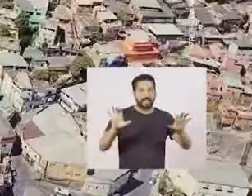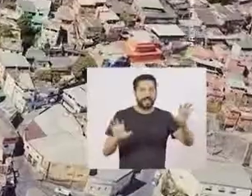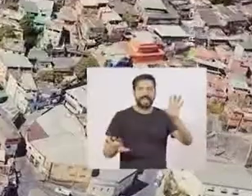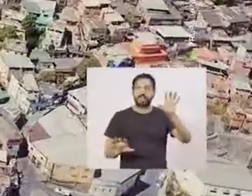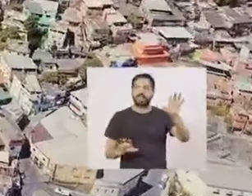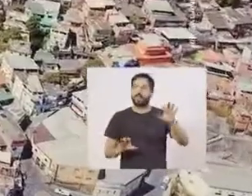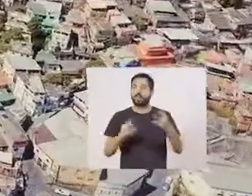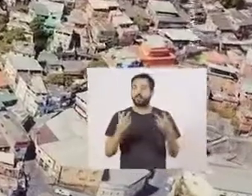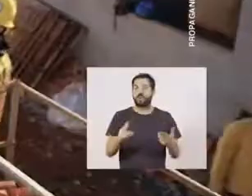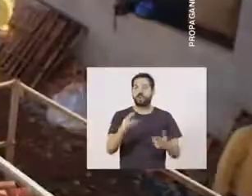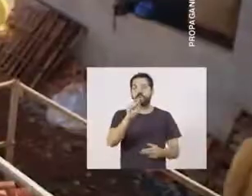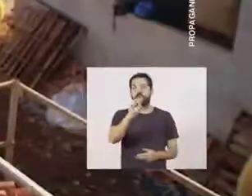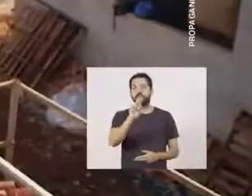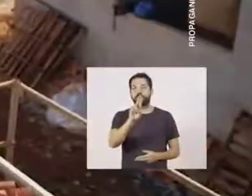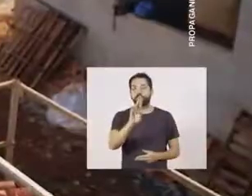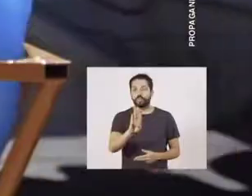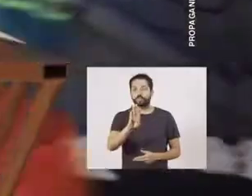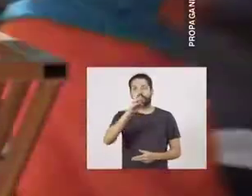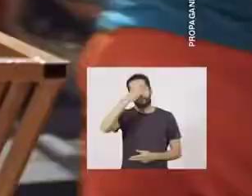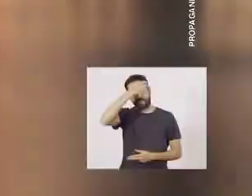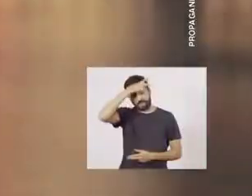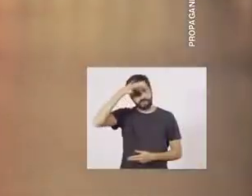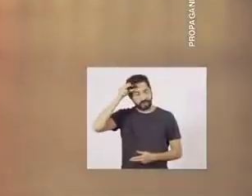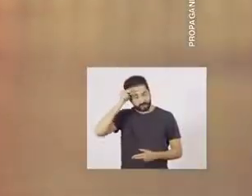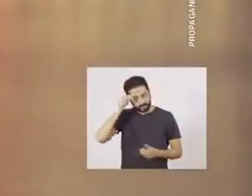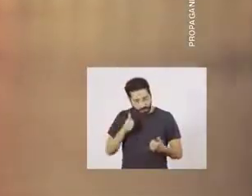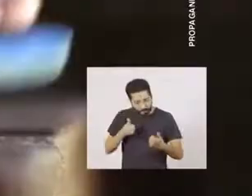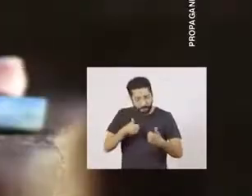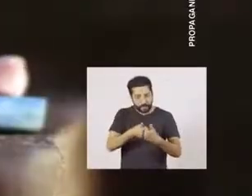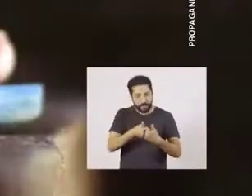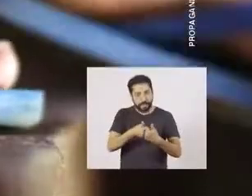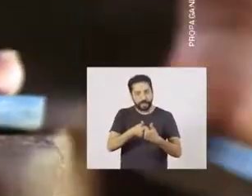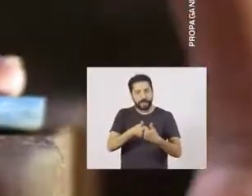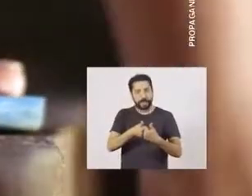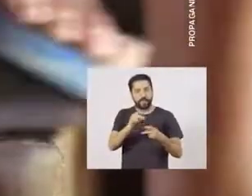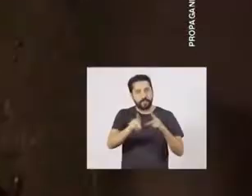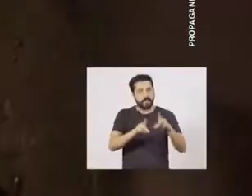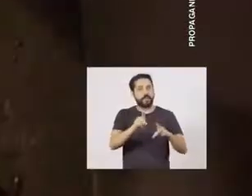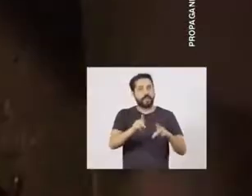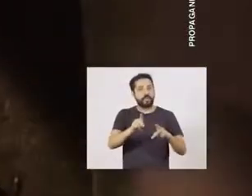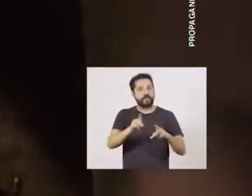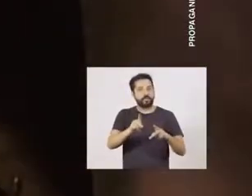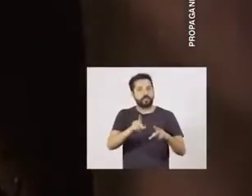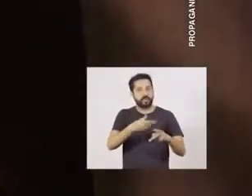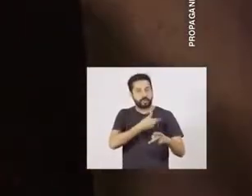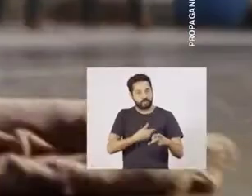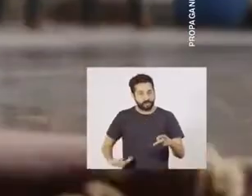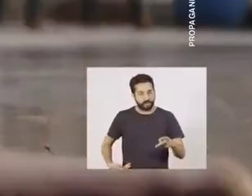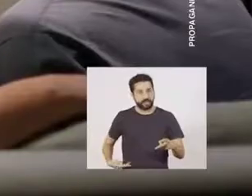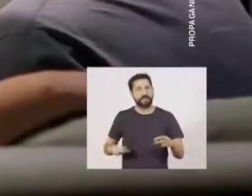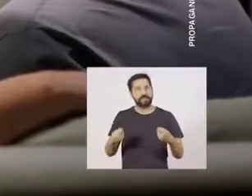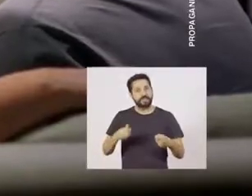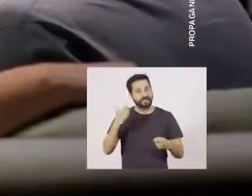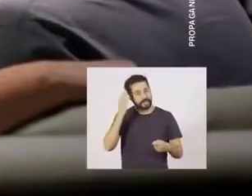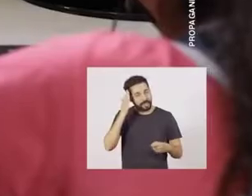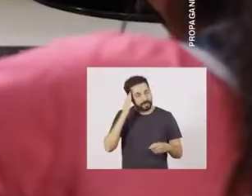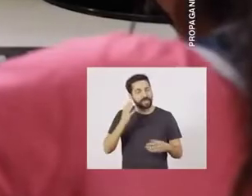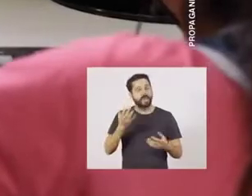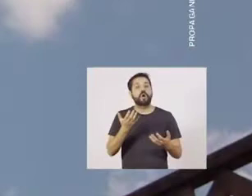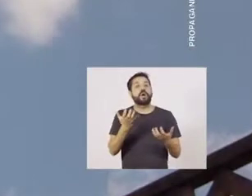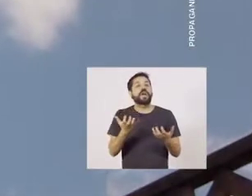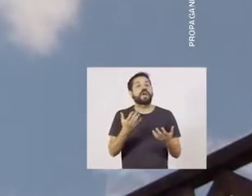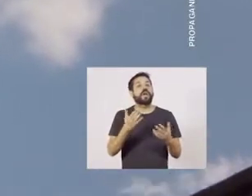subprefeituras. Aproximar o poder do povo onde ele vive. O povo tem o direito de escolher como quer viver, como quer morar, como quer